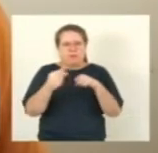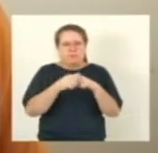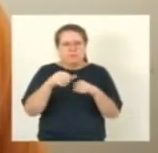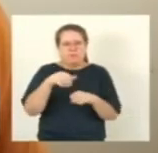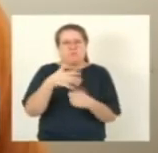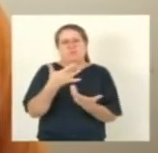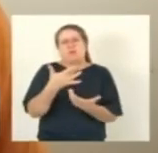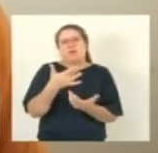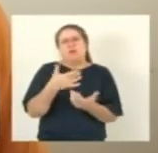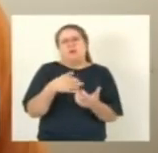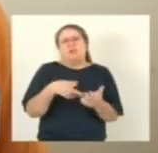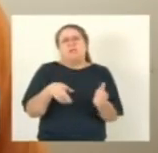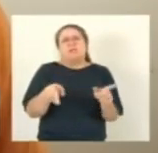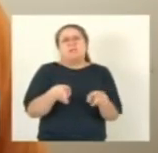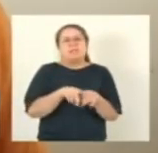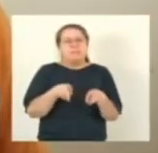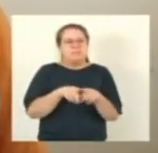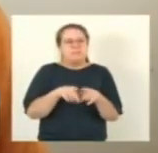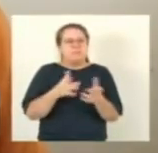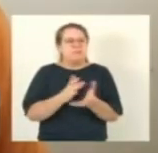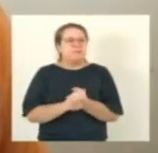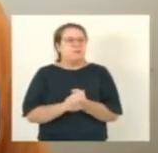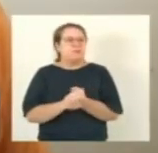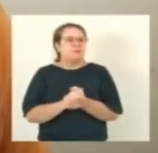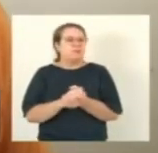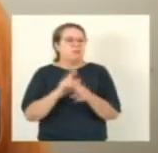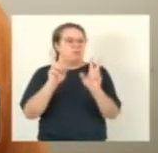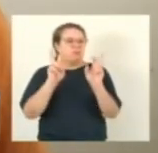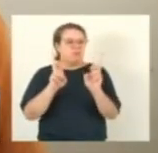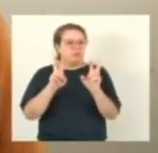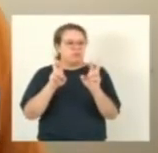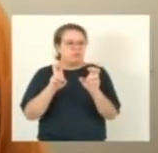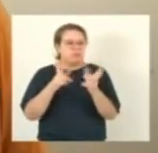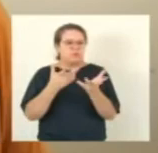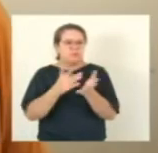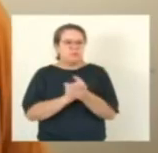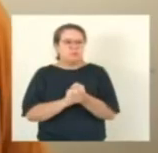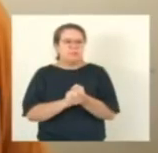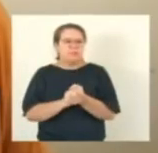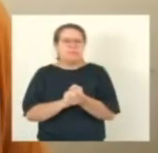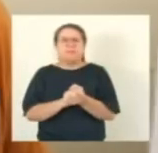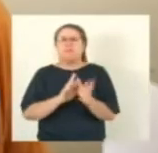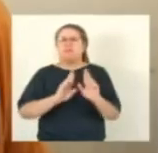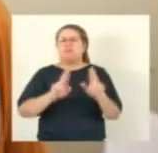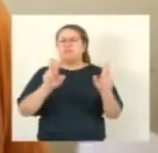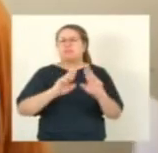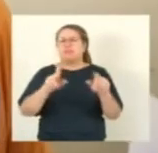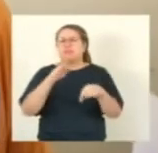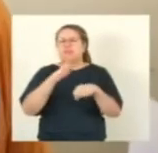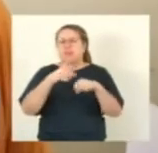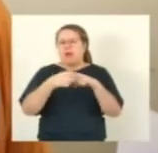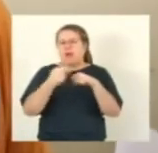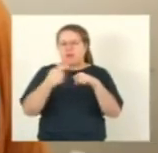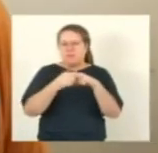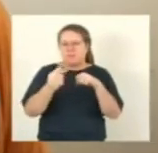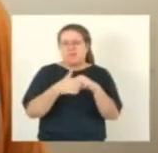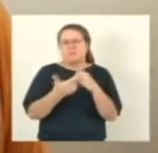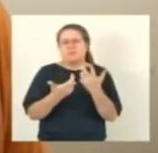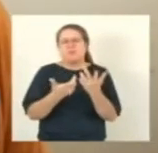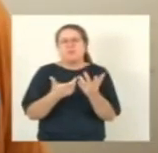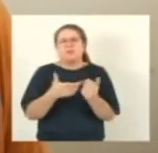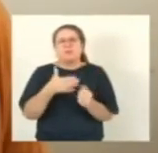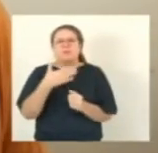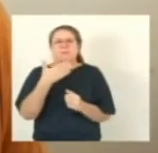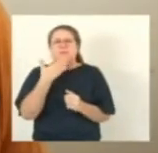aos estados e ao Distrito Federal legislar o competimento sobre e aí o inciso cívico que também eu sempre me atenho a ele sobre produção